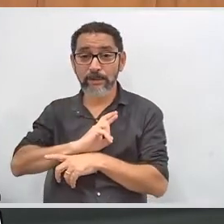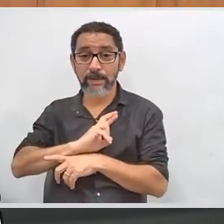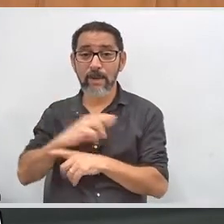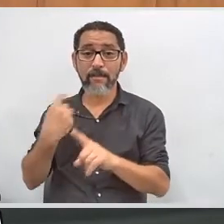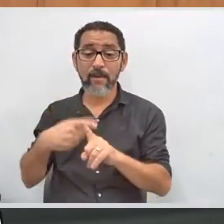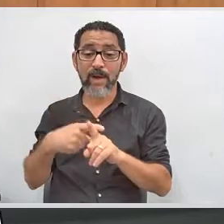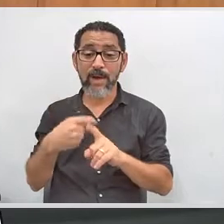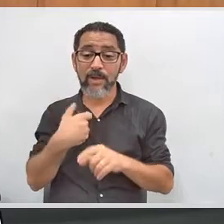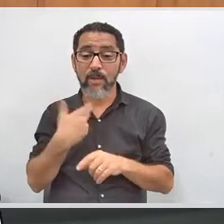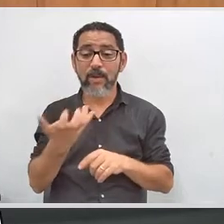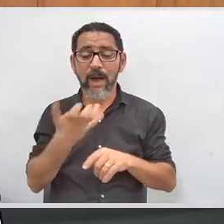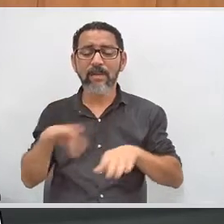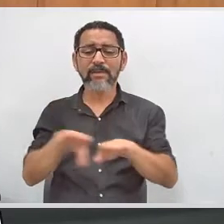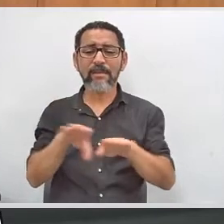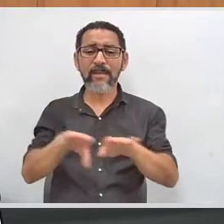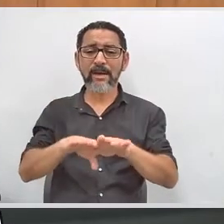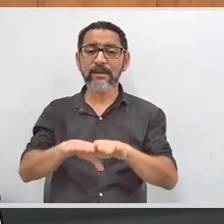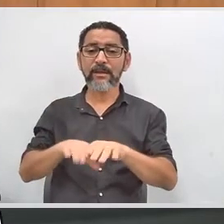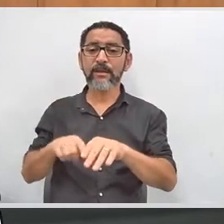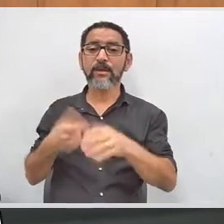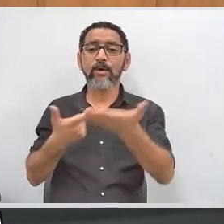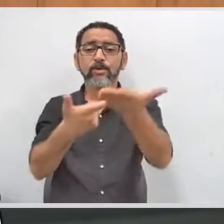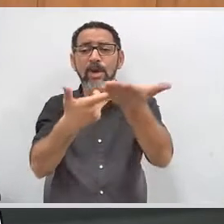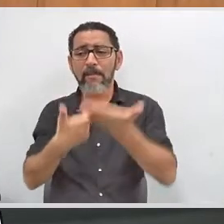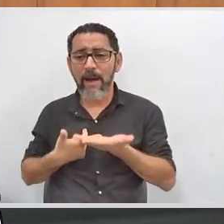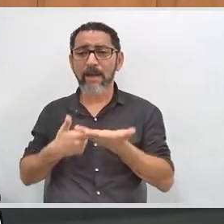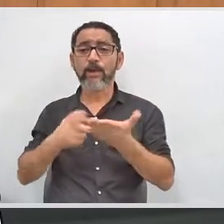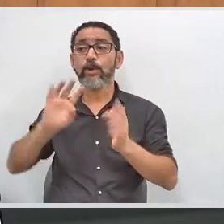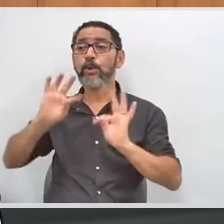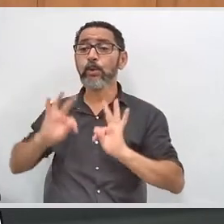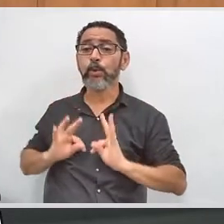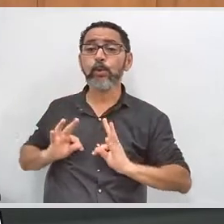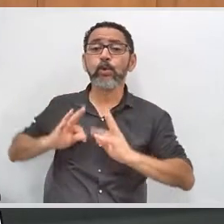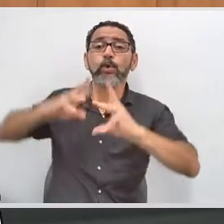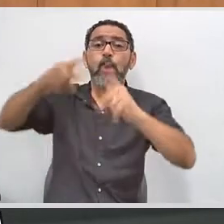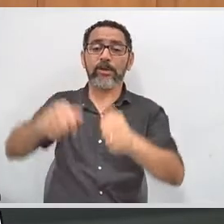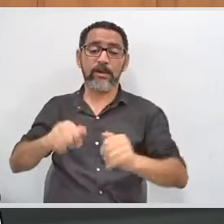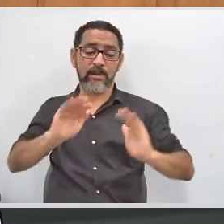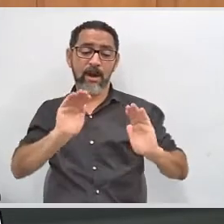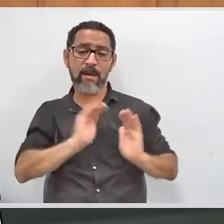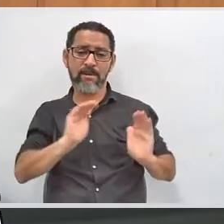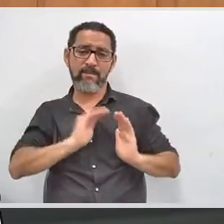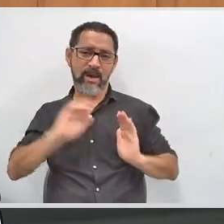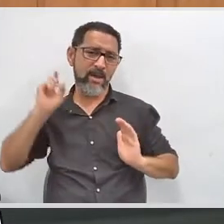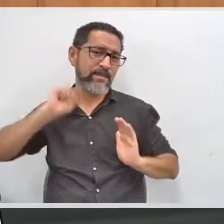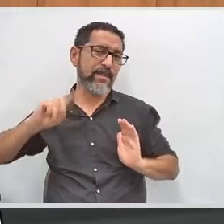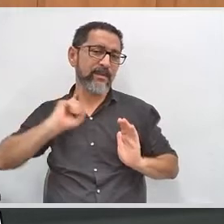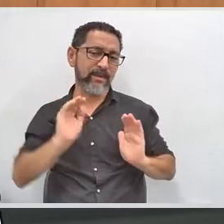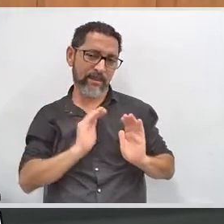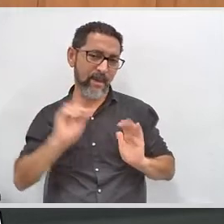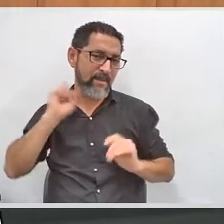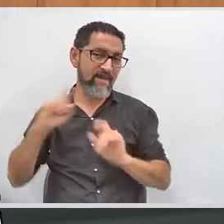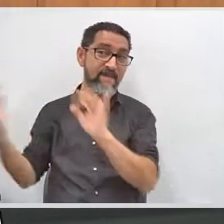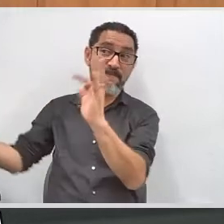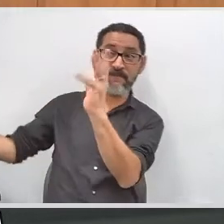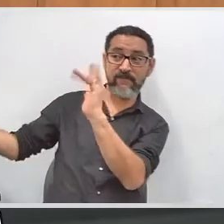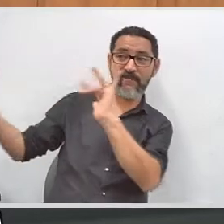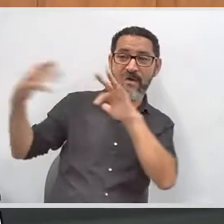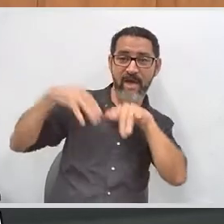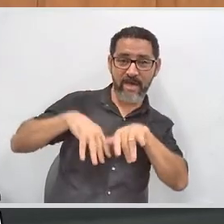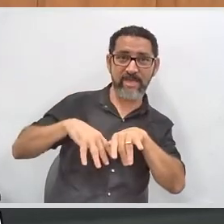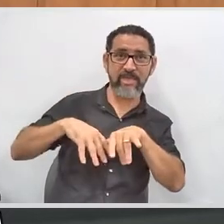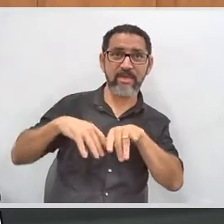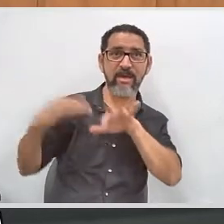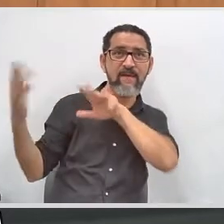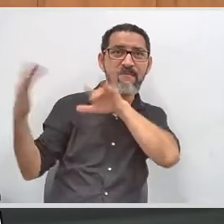para uma conversa para dizer tudo isso, para que nós possamos orientar toda a rede de Minas, porque nós estamos vivendo agora, nesse período